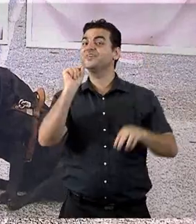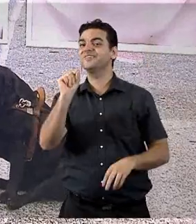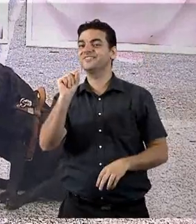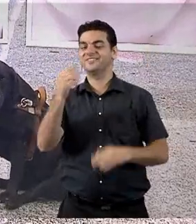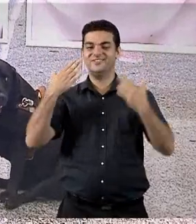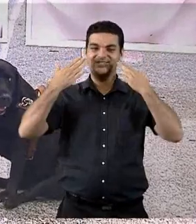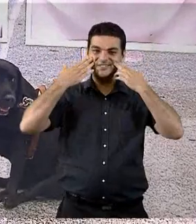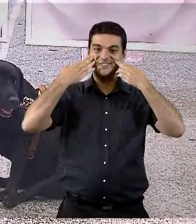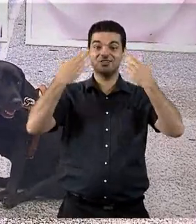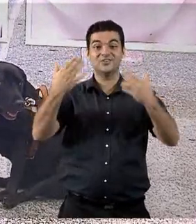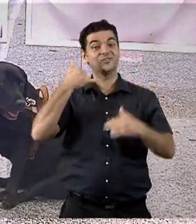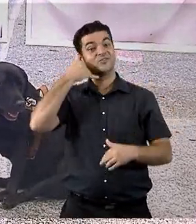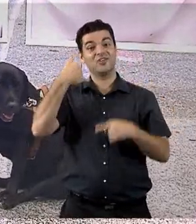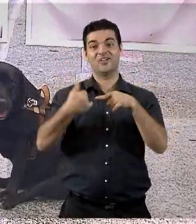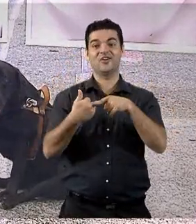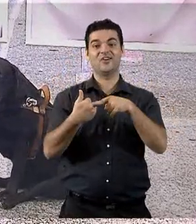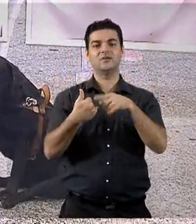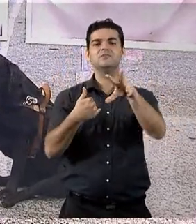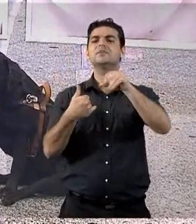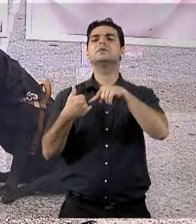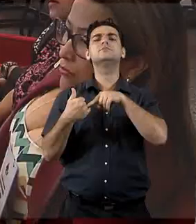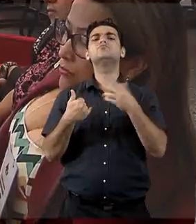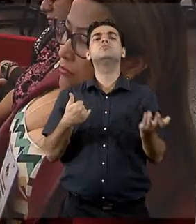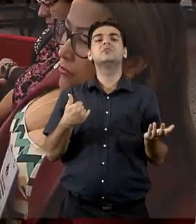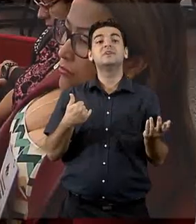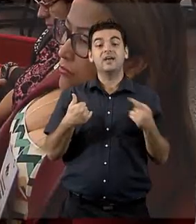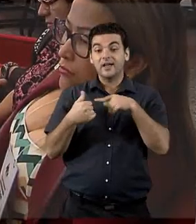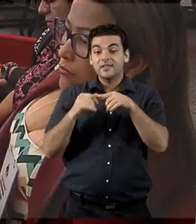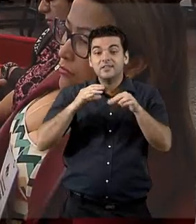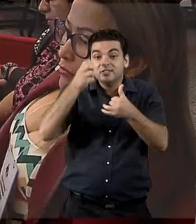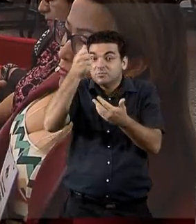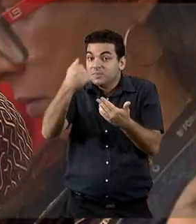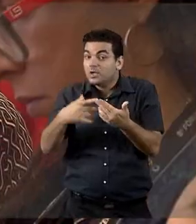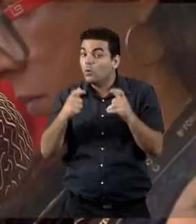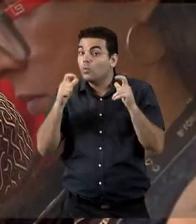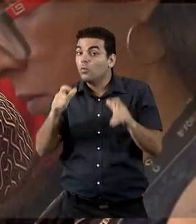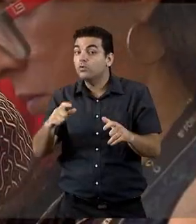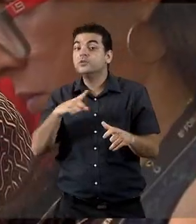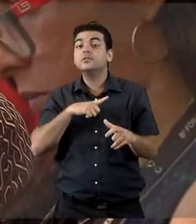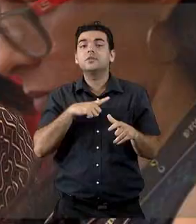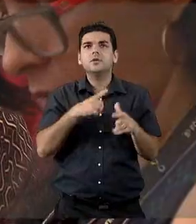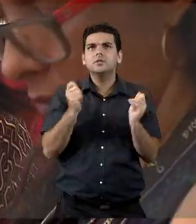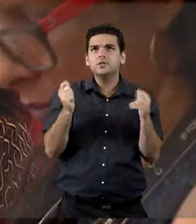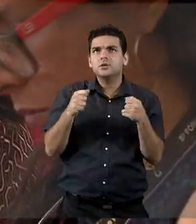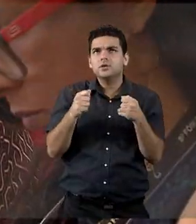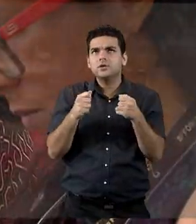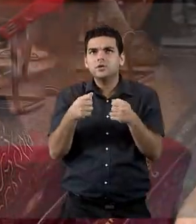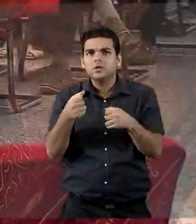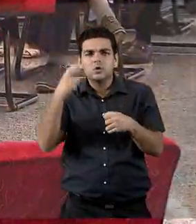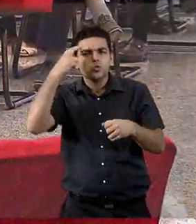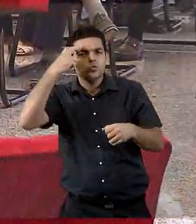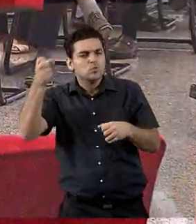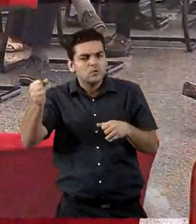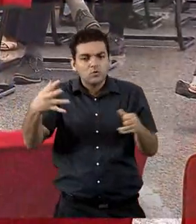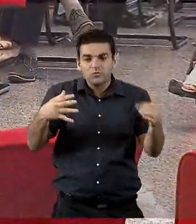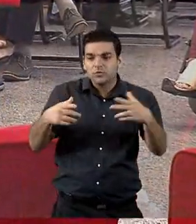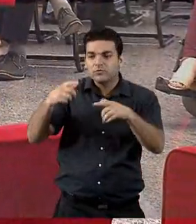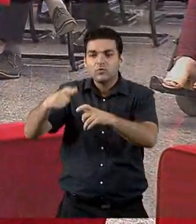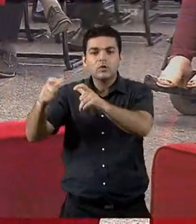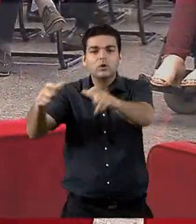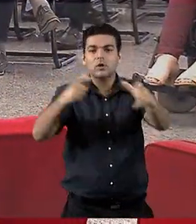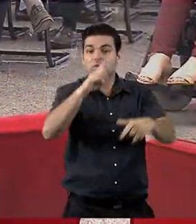apresentação do aplicativo Vem Cá, que informa quais são e onde estão as alternativas culturais acessíveis no país.